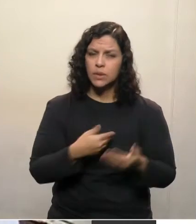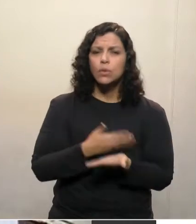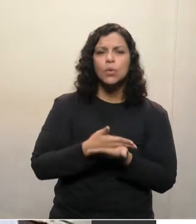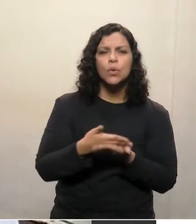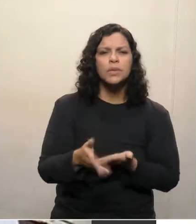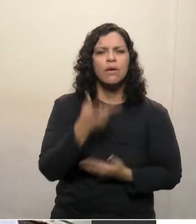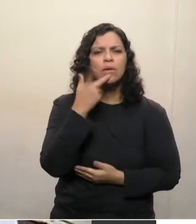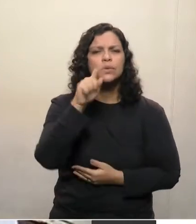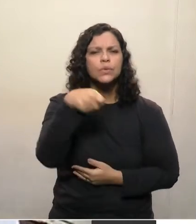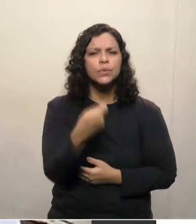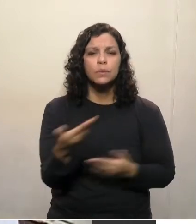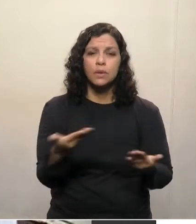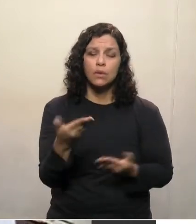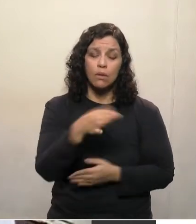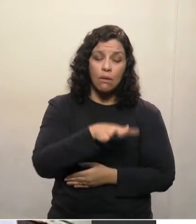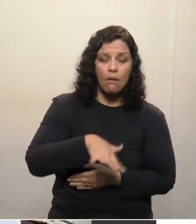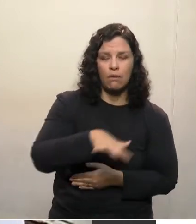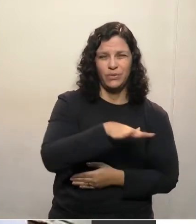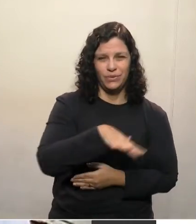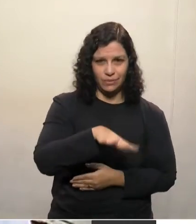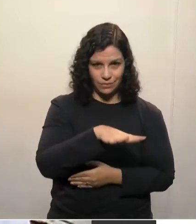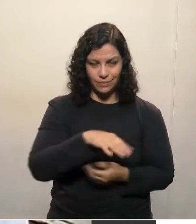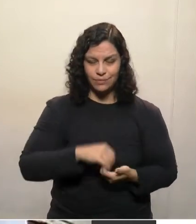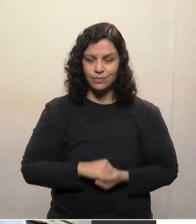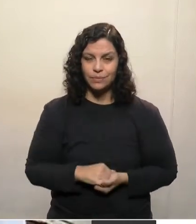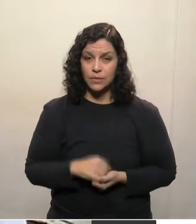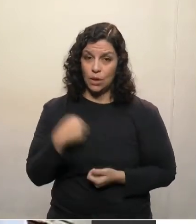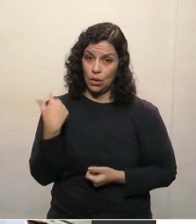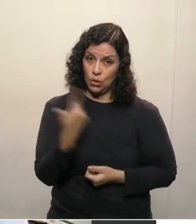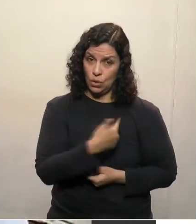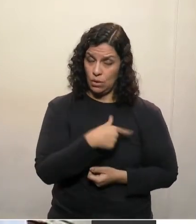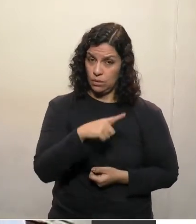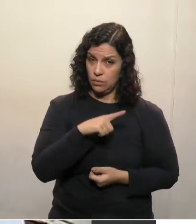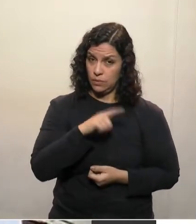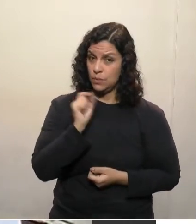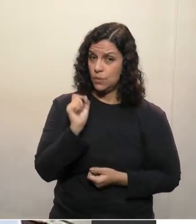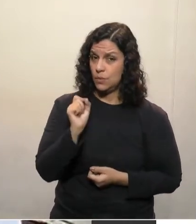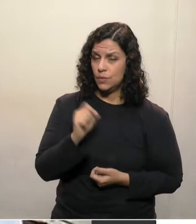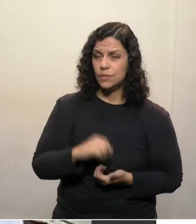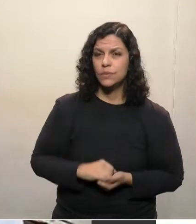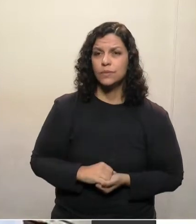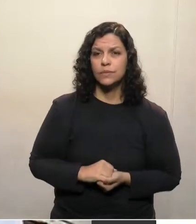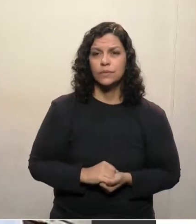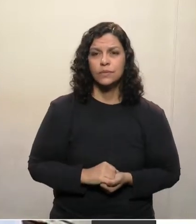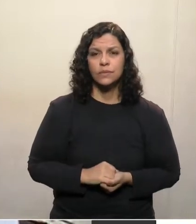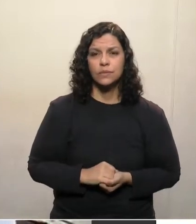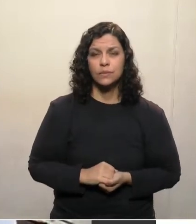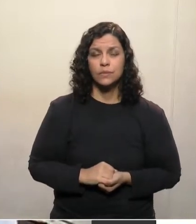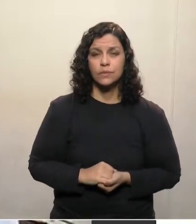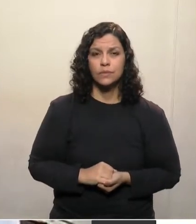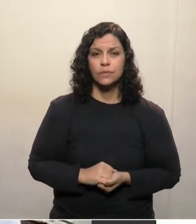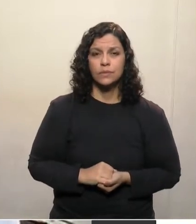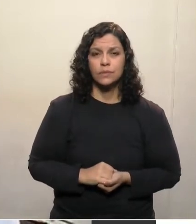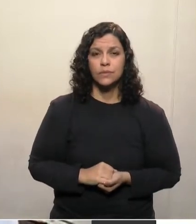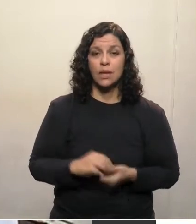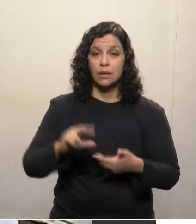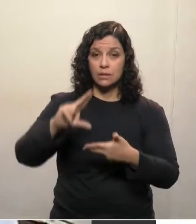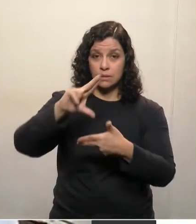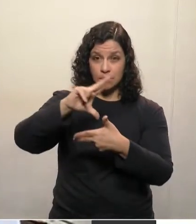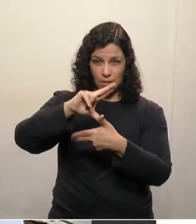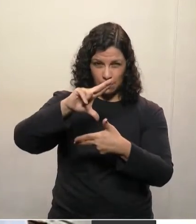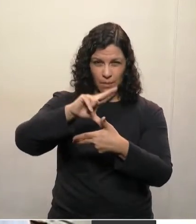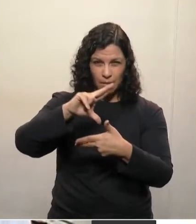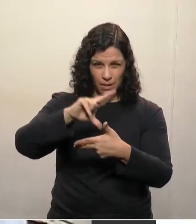começar falando mais uma vez da nossa região. Nós tivemos aí cedido pela Sanepar um